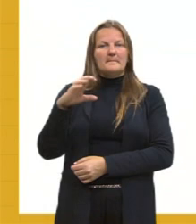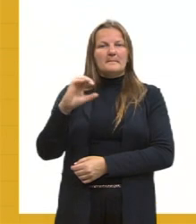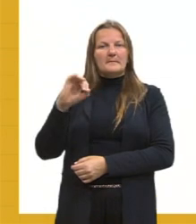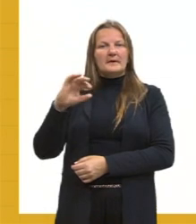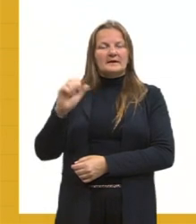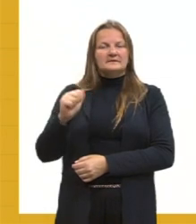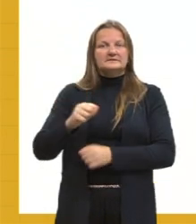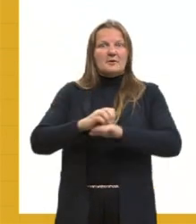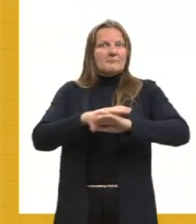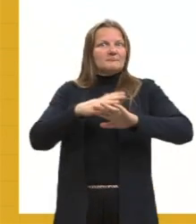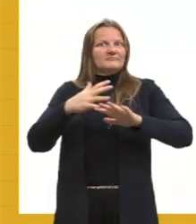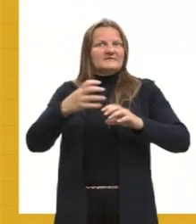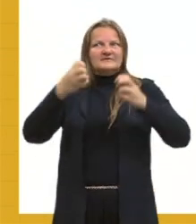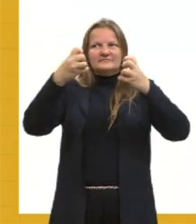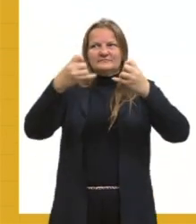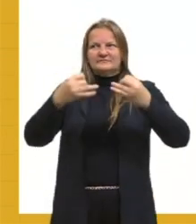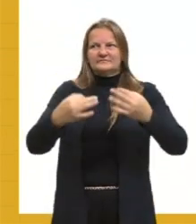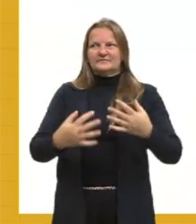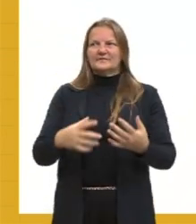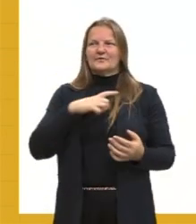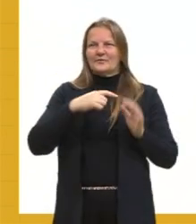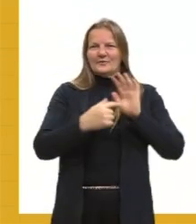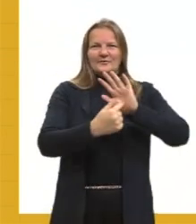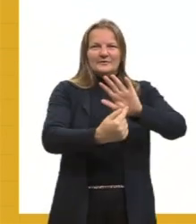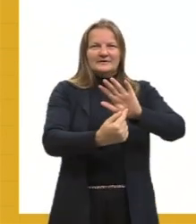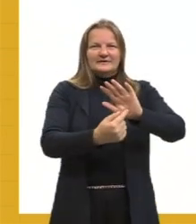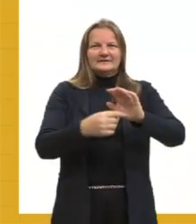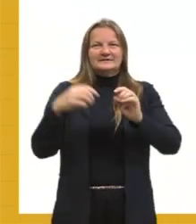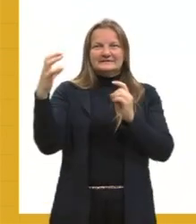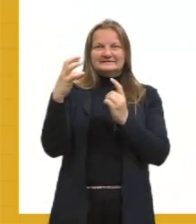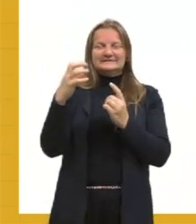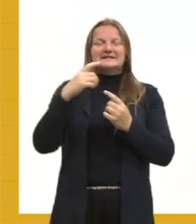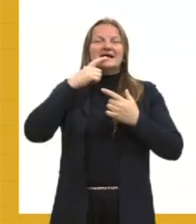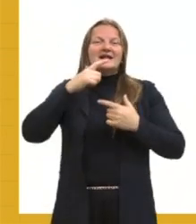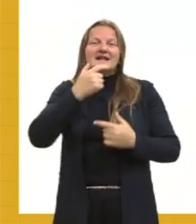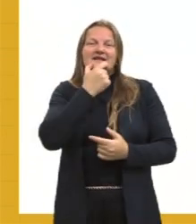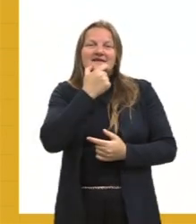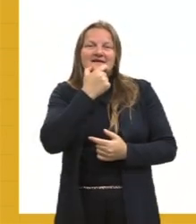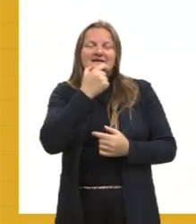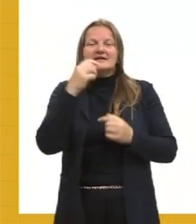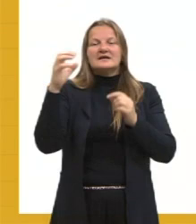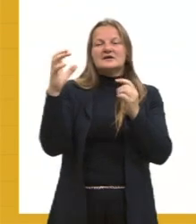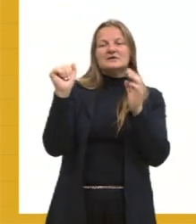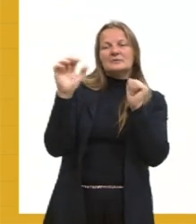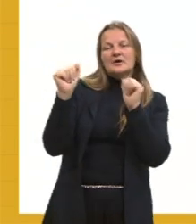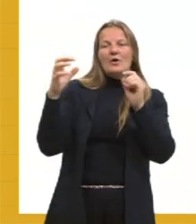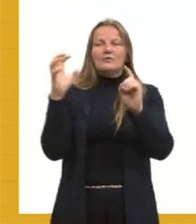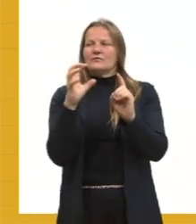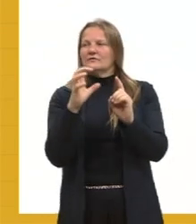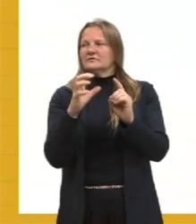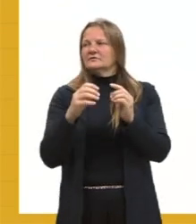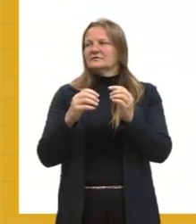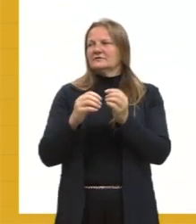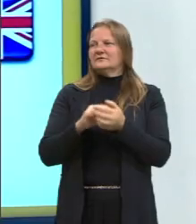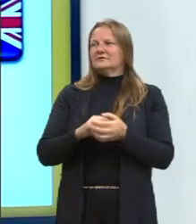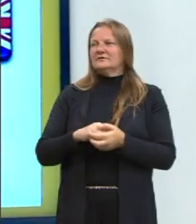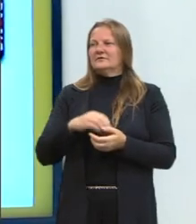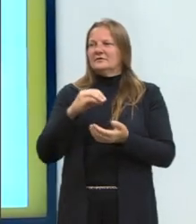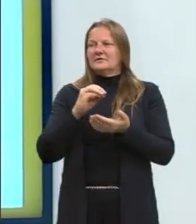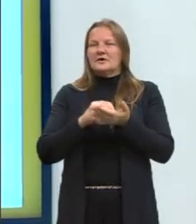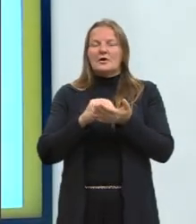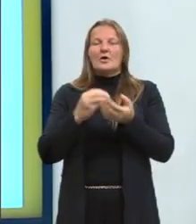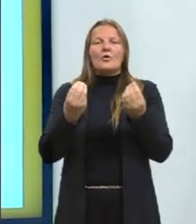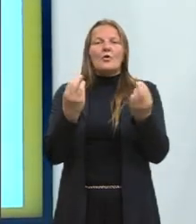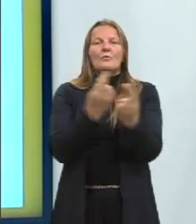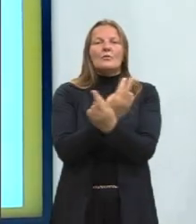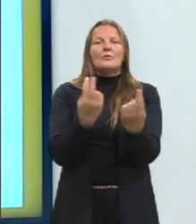brilhante, já mostrou a influência linguística do espanhol no inglês, do inglês no espanhol, trouxe vários exemplos,